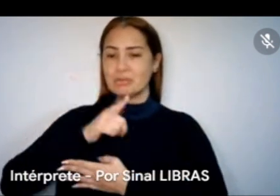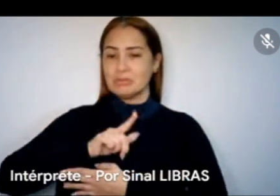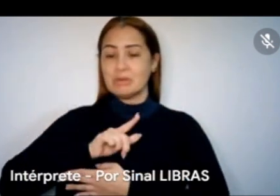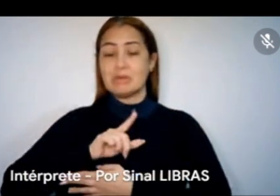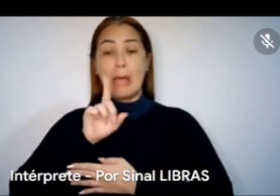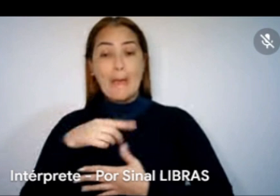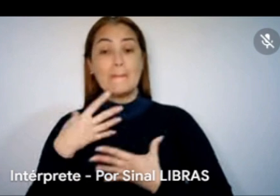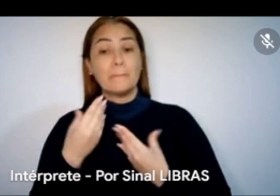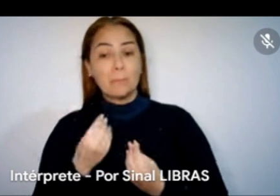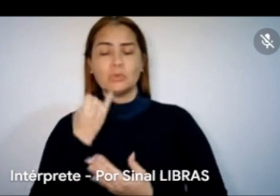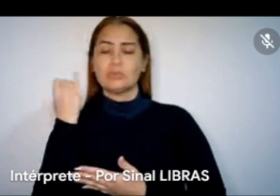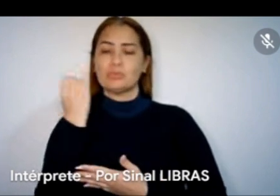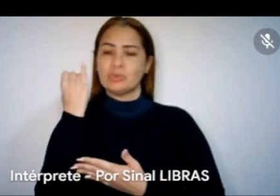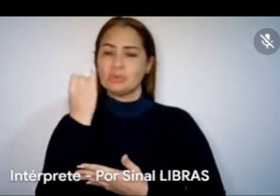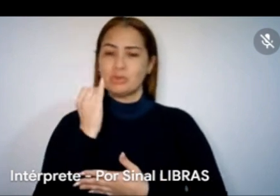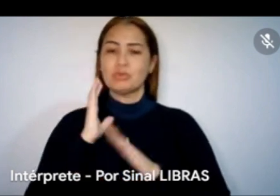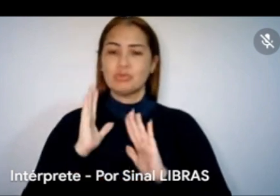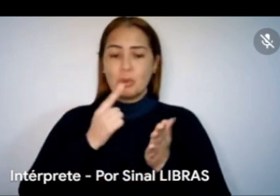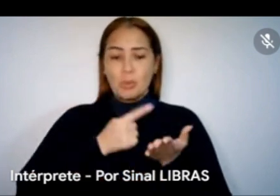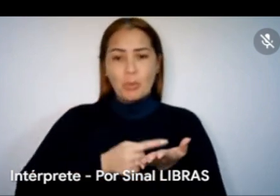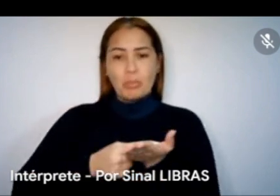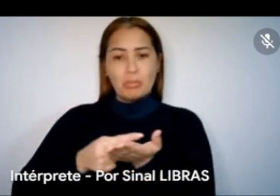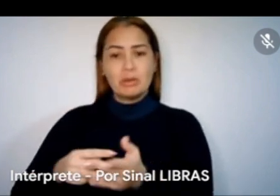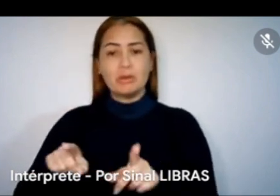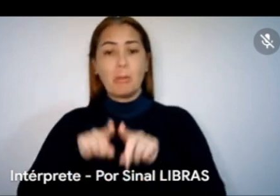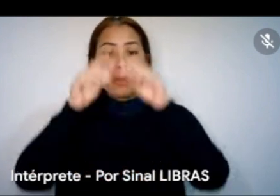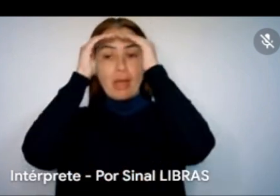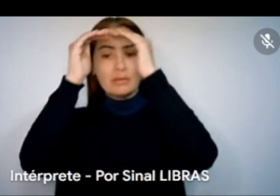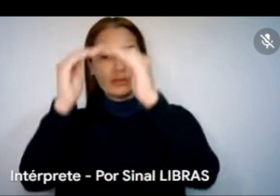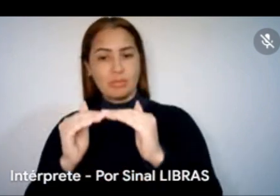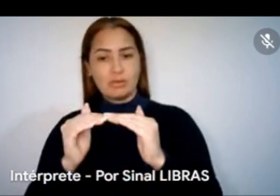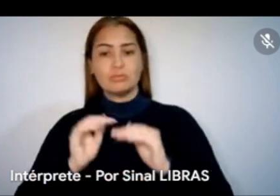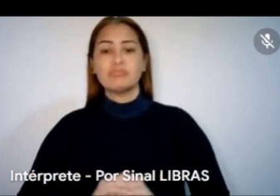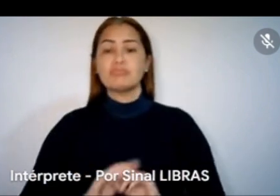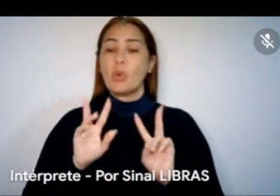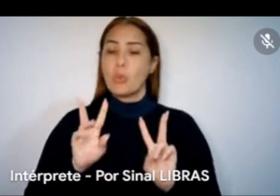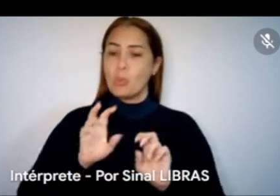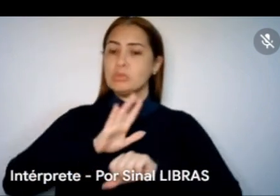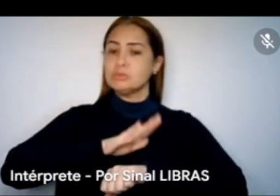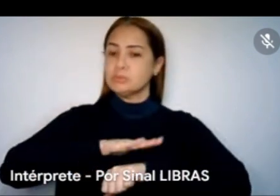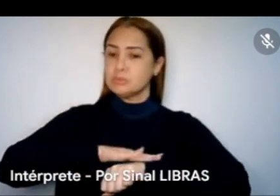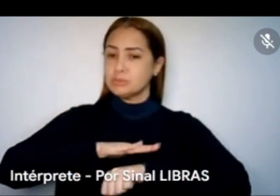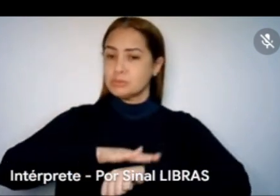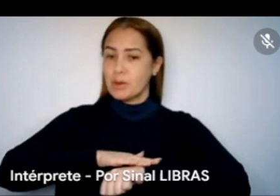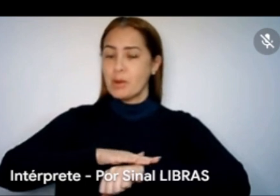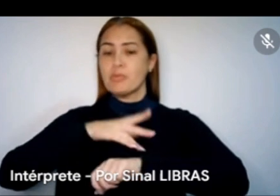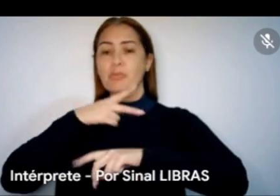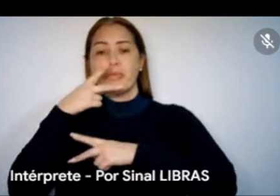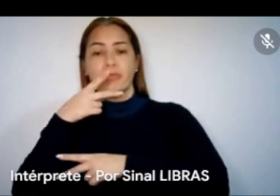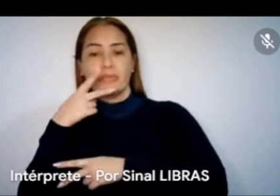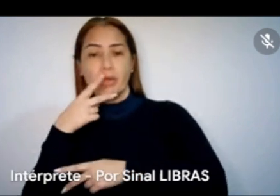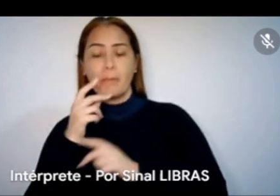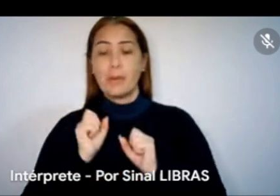importante que a gente estabeleça, que a gente respeite esse tempo, né, de fala para que a gente consiga realmente escutar